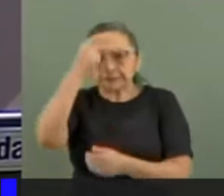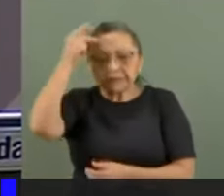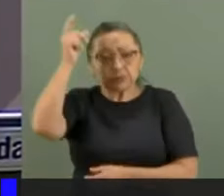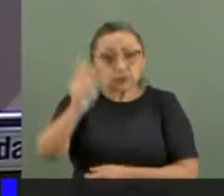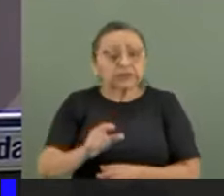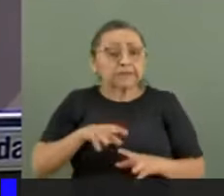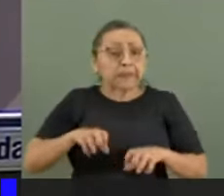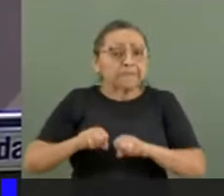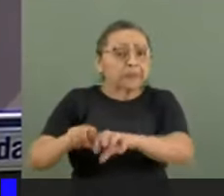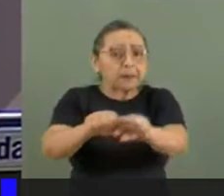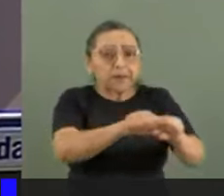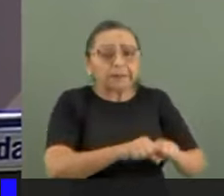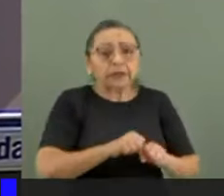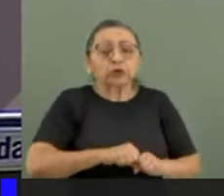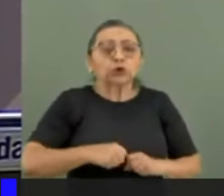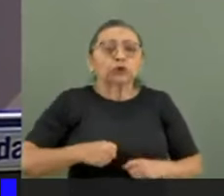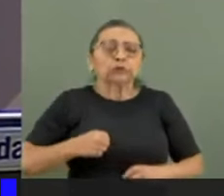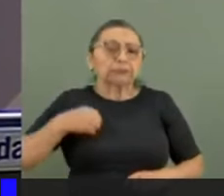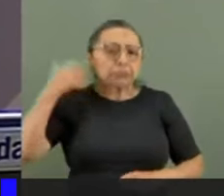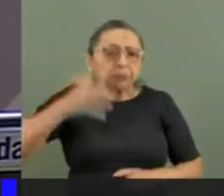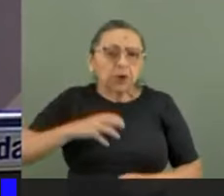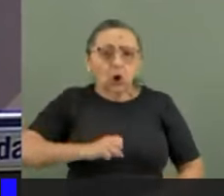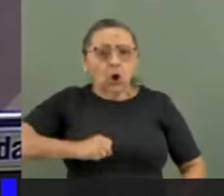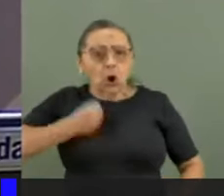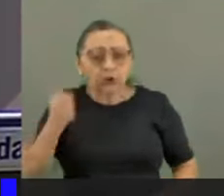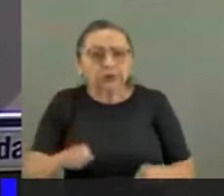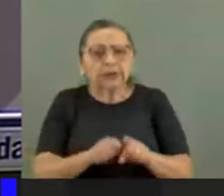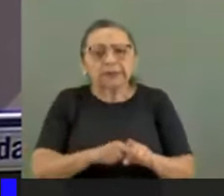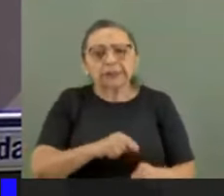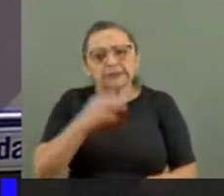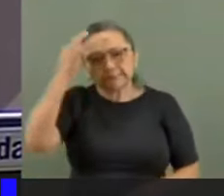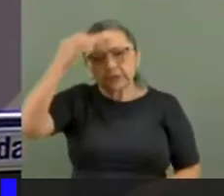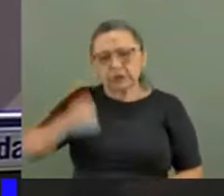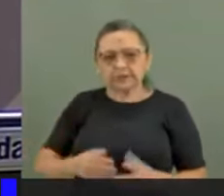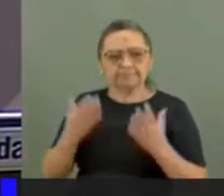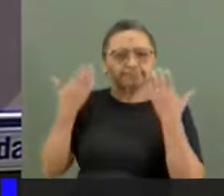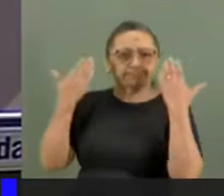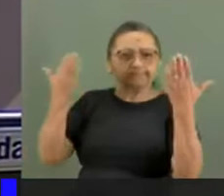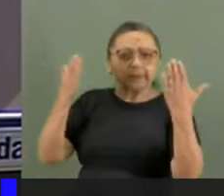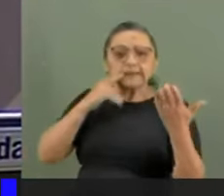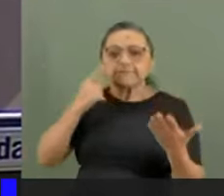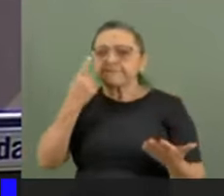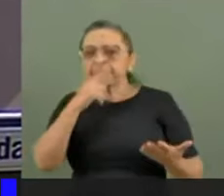capturadas pelo discurso do ódio e pelas teorias conspiratórias de fraude eleitoral. Obrigado.